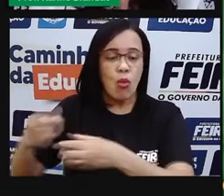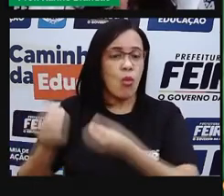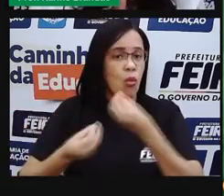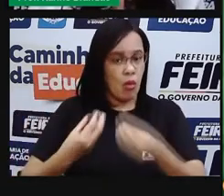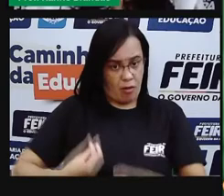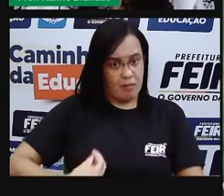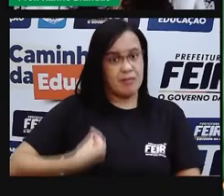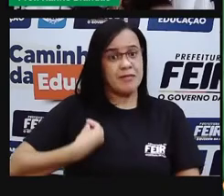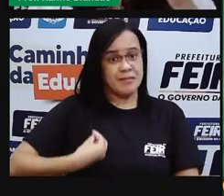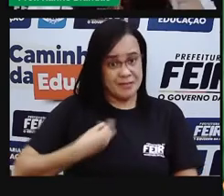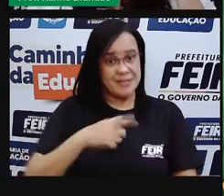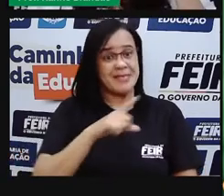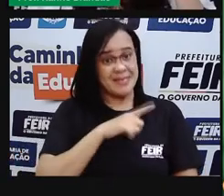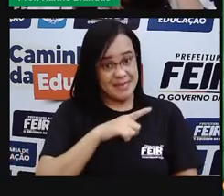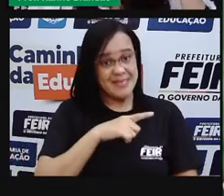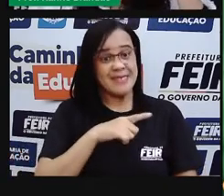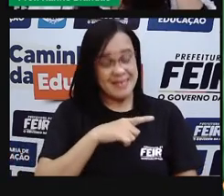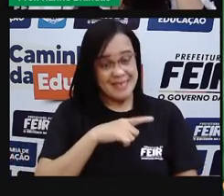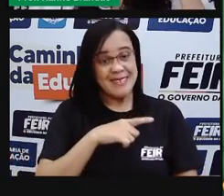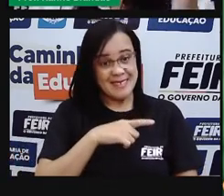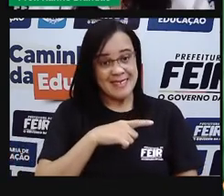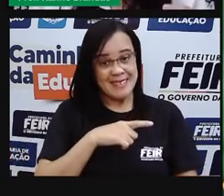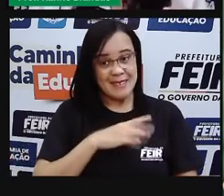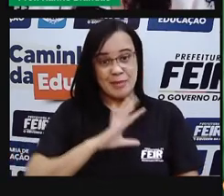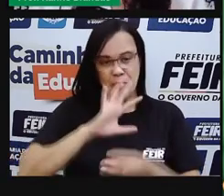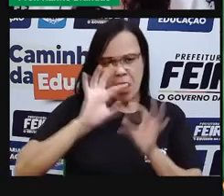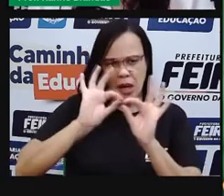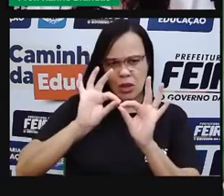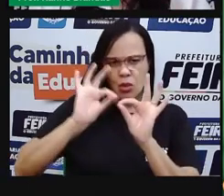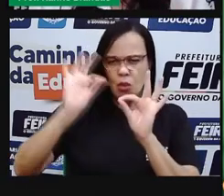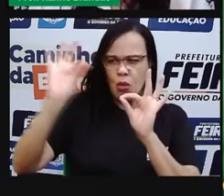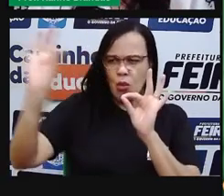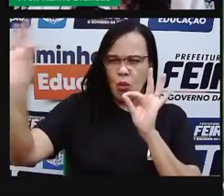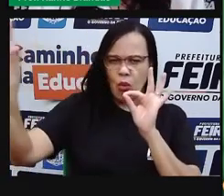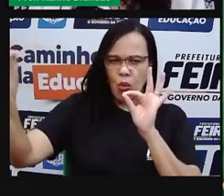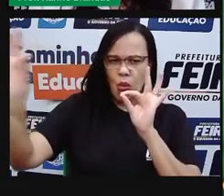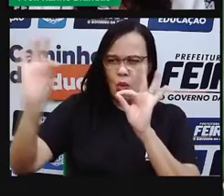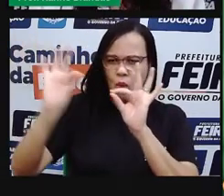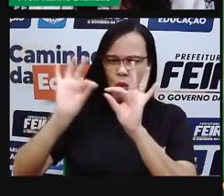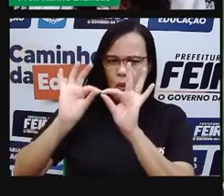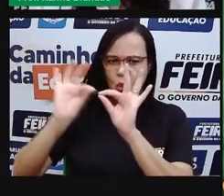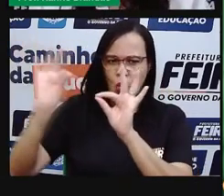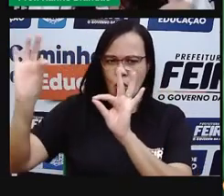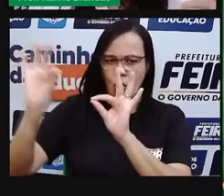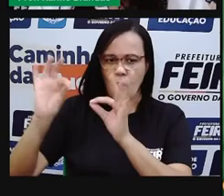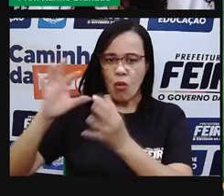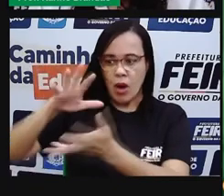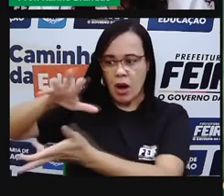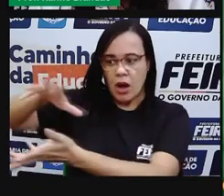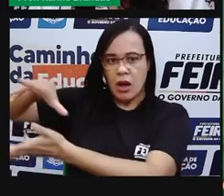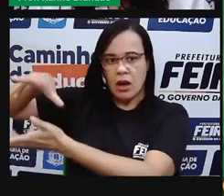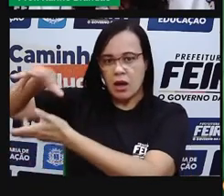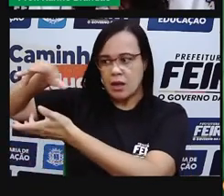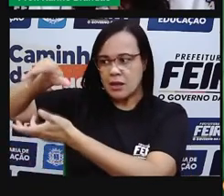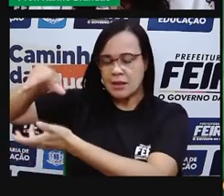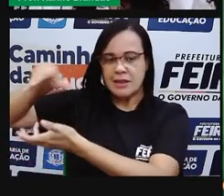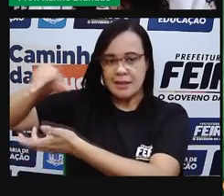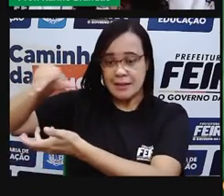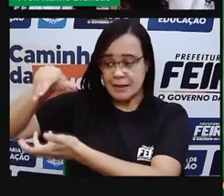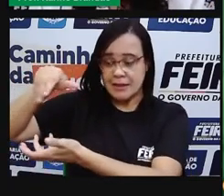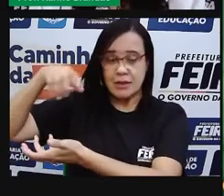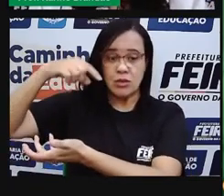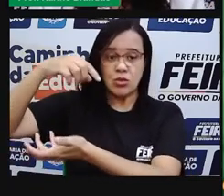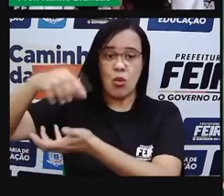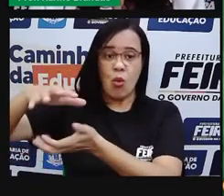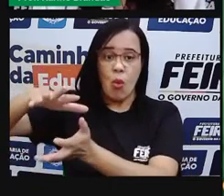dizer isso? Quer dizer que a distância, né, do nosso planeta Terra para o Sol, né, que é